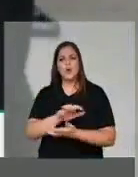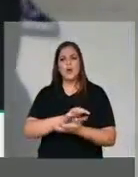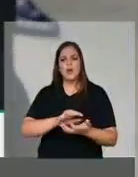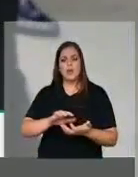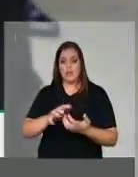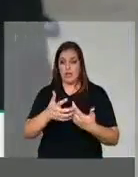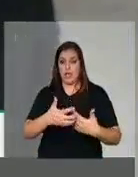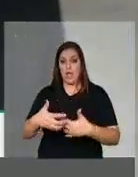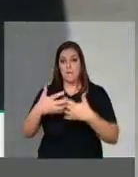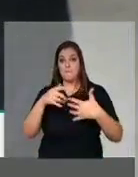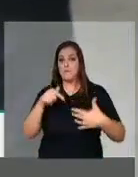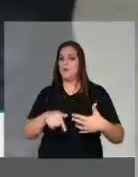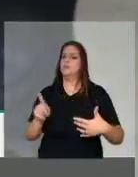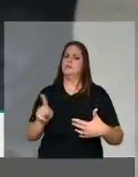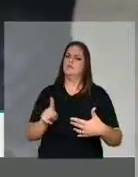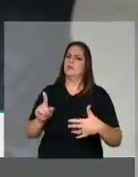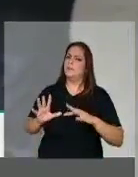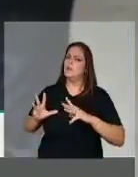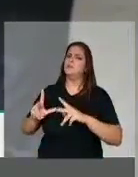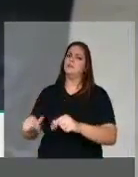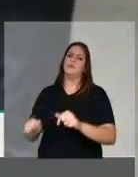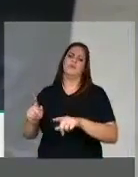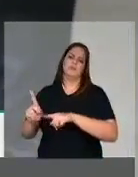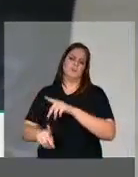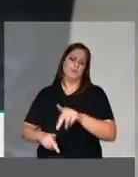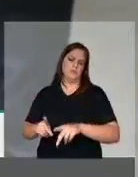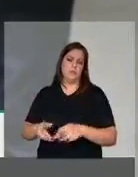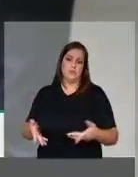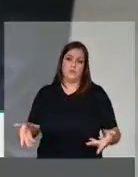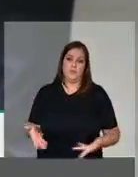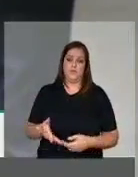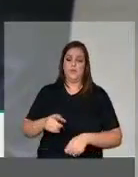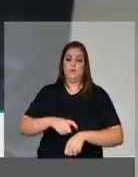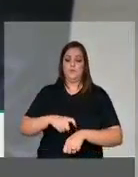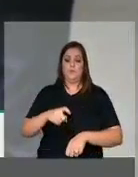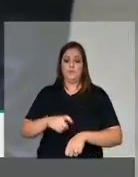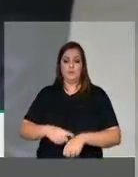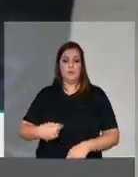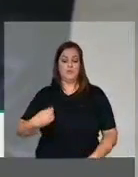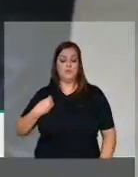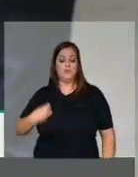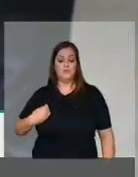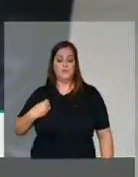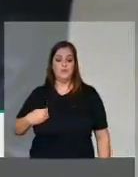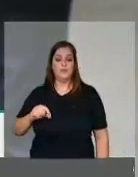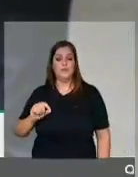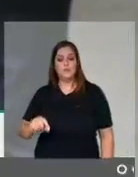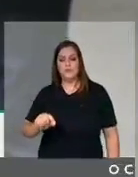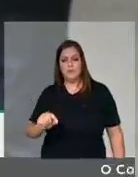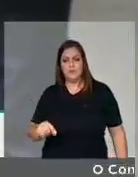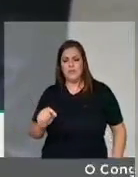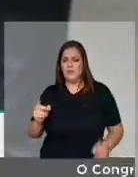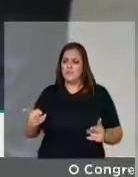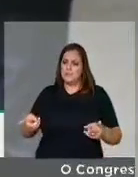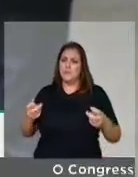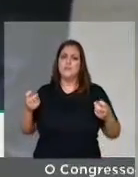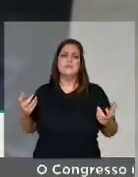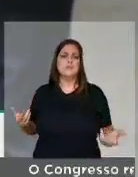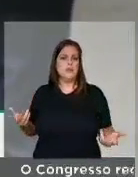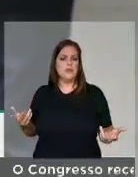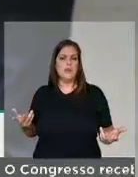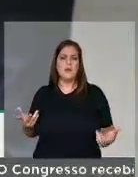ser para os brasileiros. No momento em que nós estamos presenciando e percebendo que a